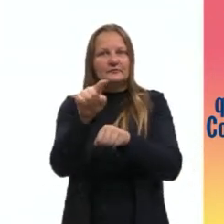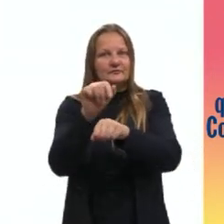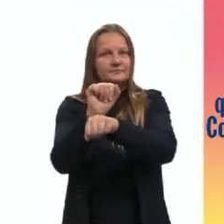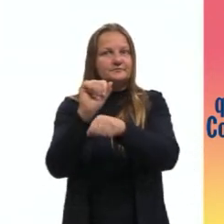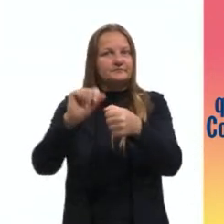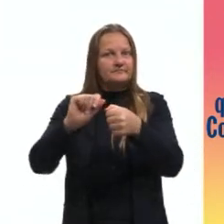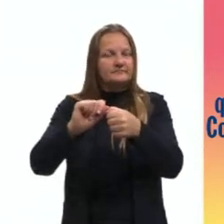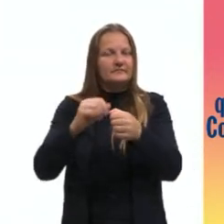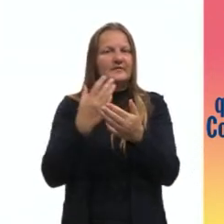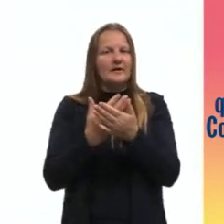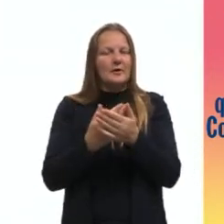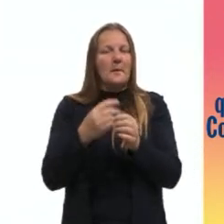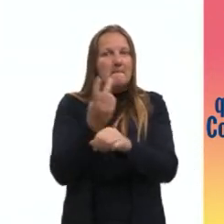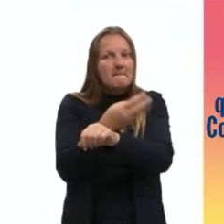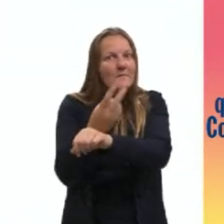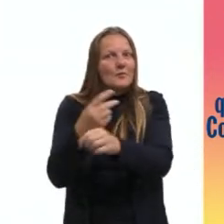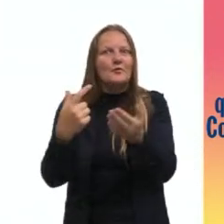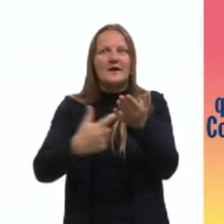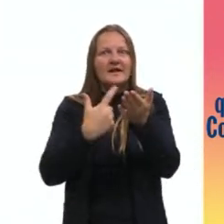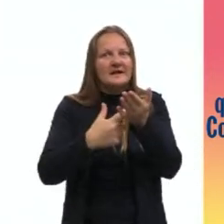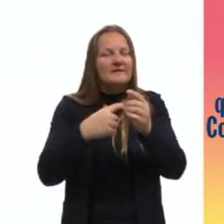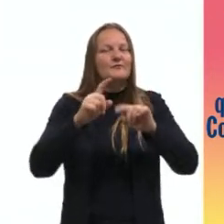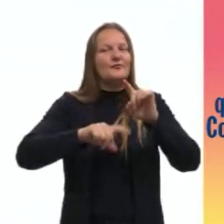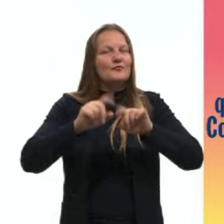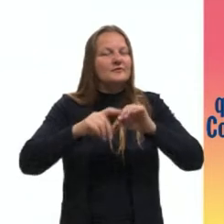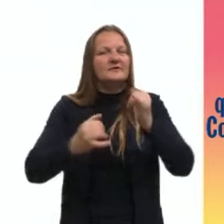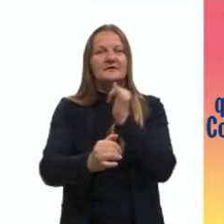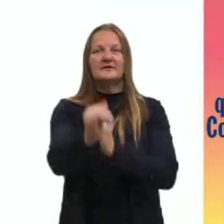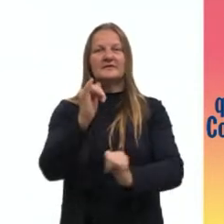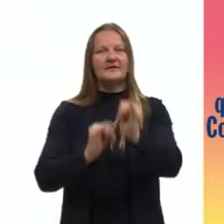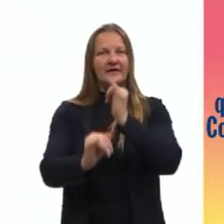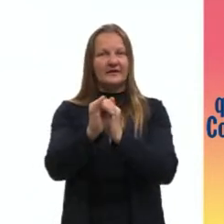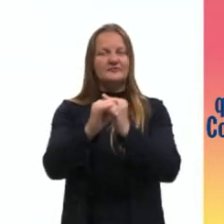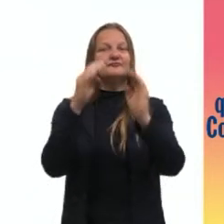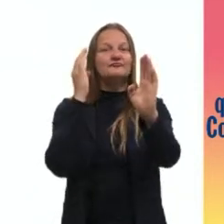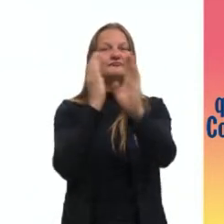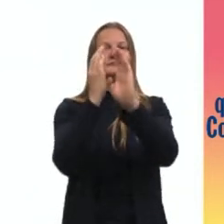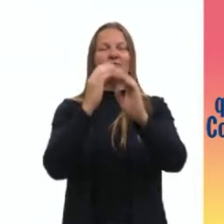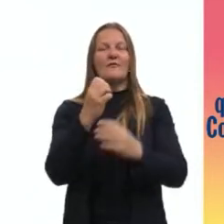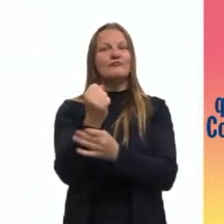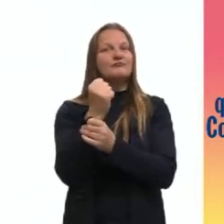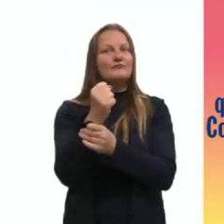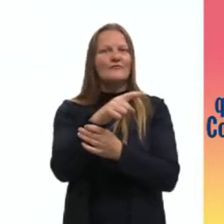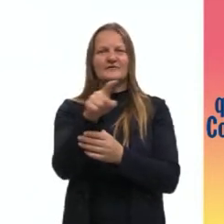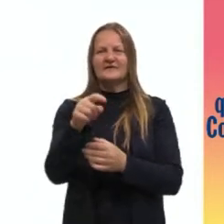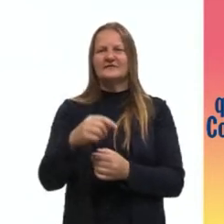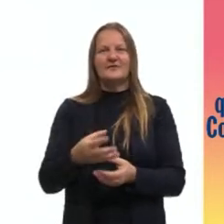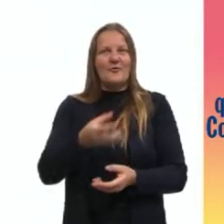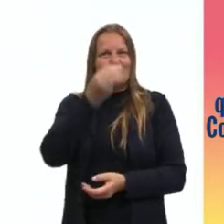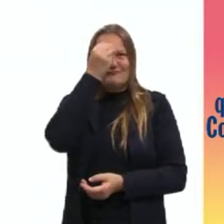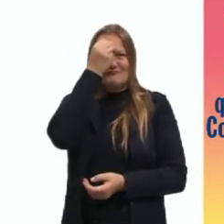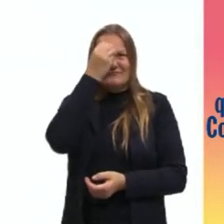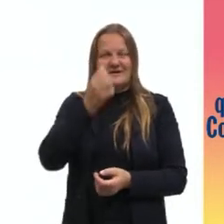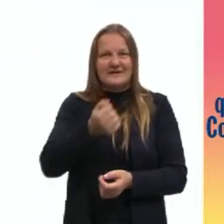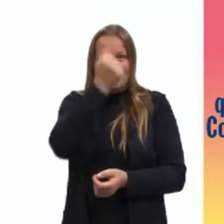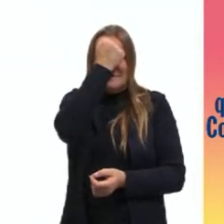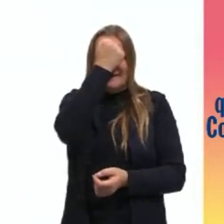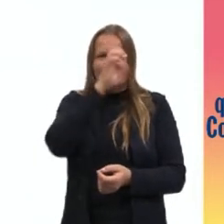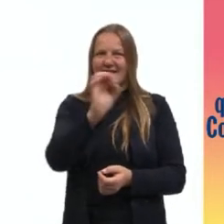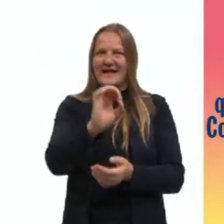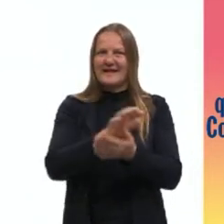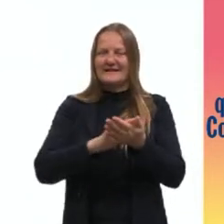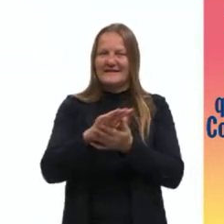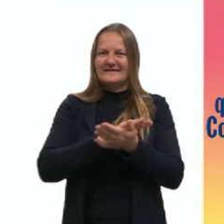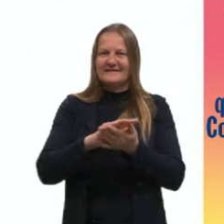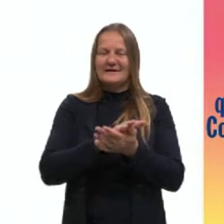depois dessa aula, procura alguma coisa na internet, porque eu garanto que vocês não vão se arrepender,